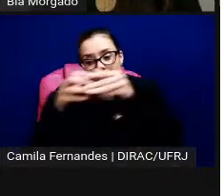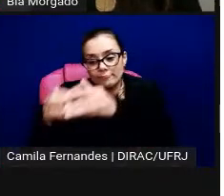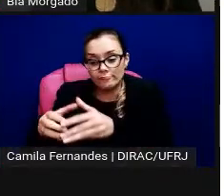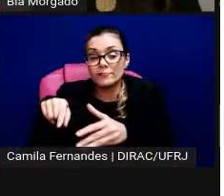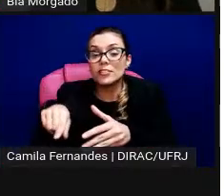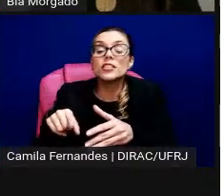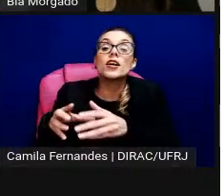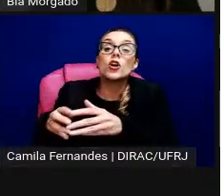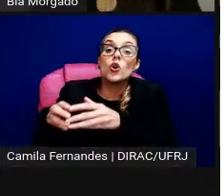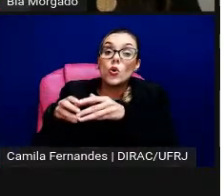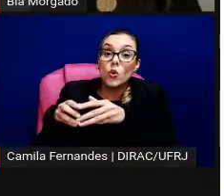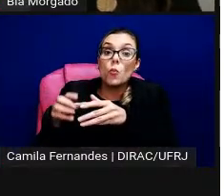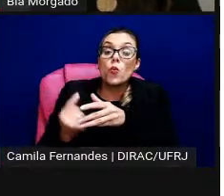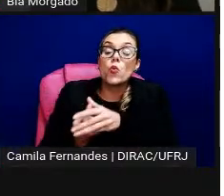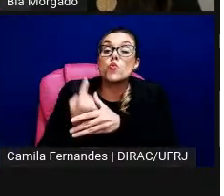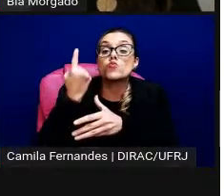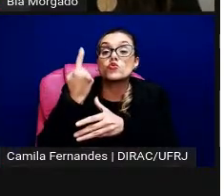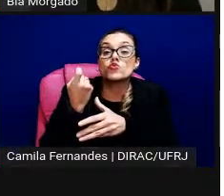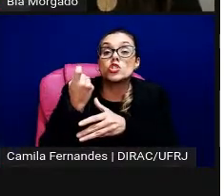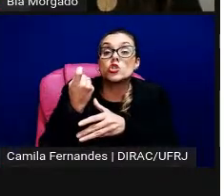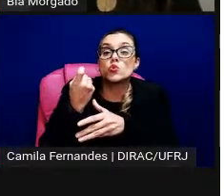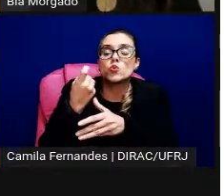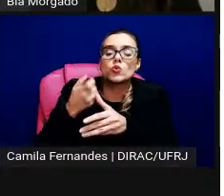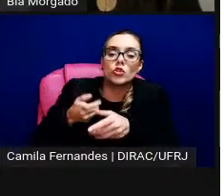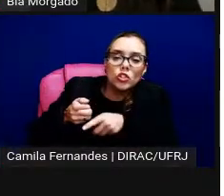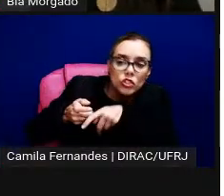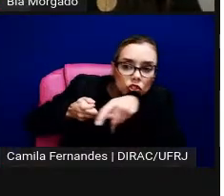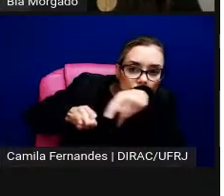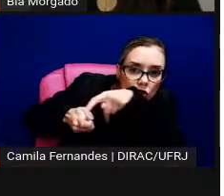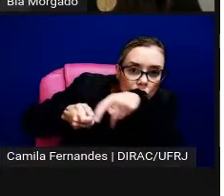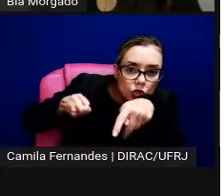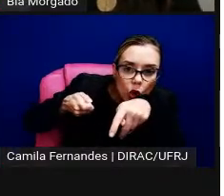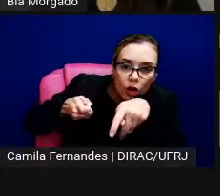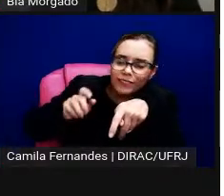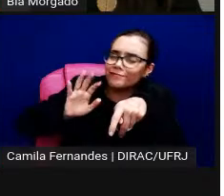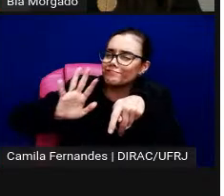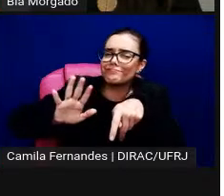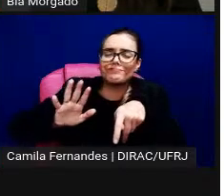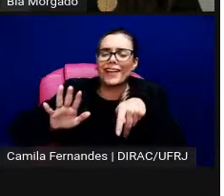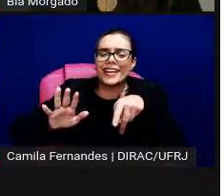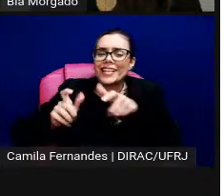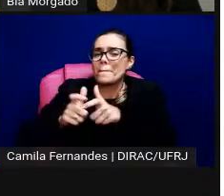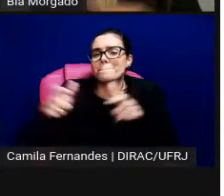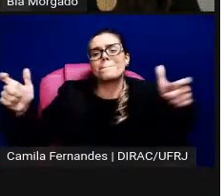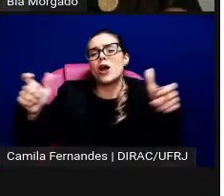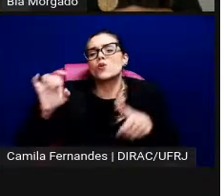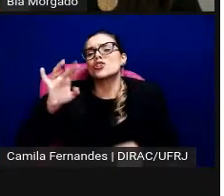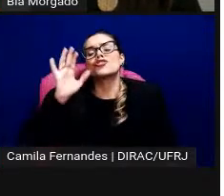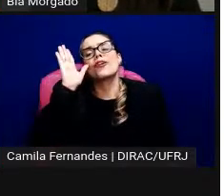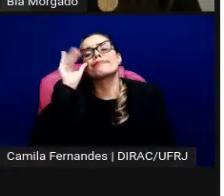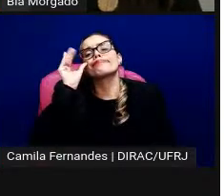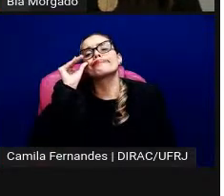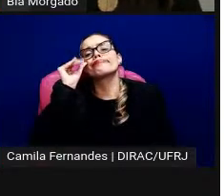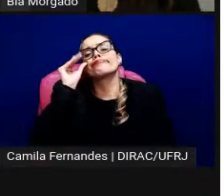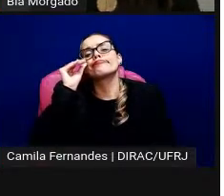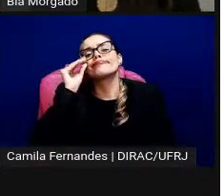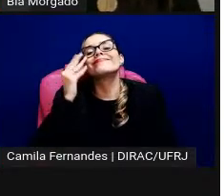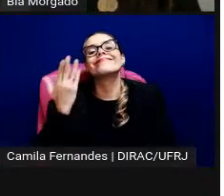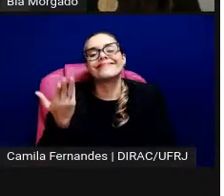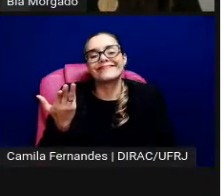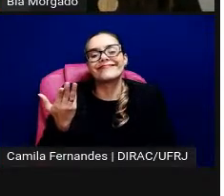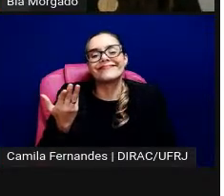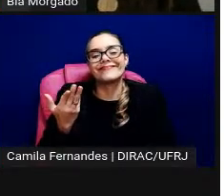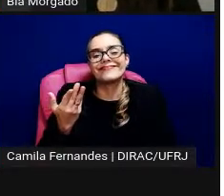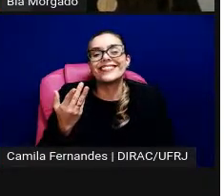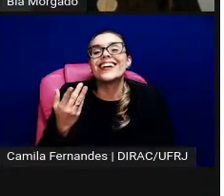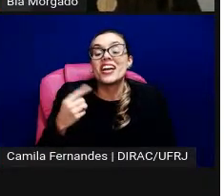mas geralmente as pessoas não jogam ficam só olhando é a galera aqui da central mesmo que já